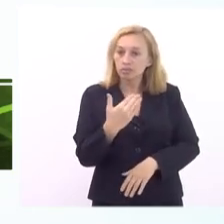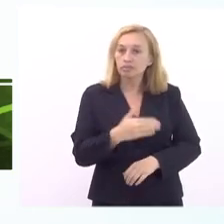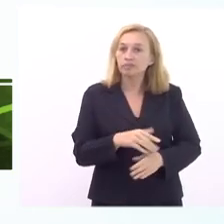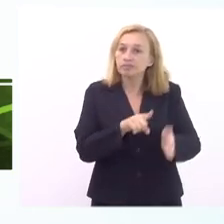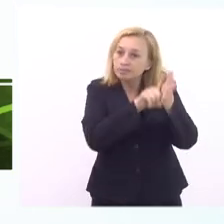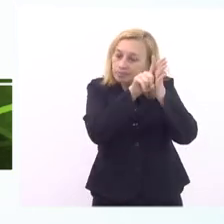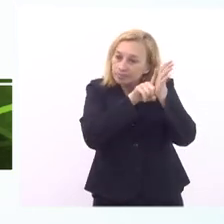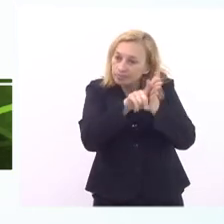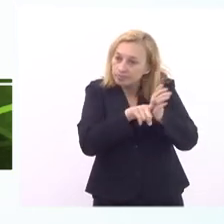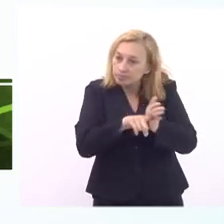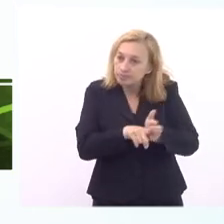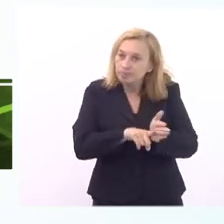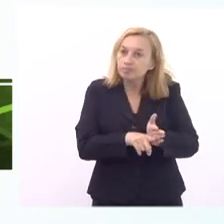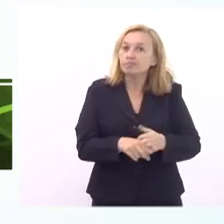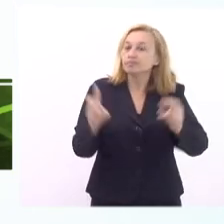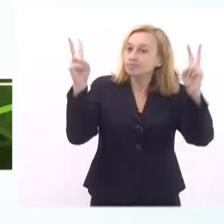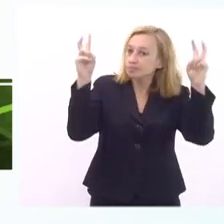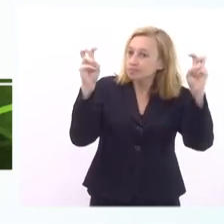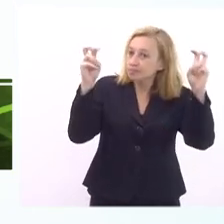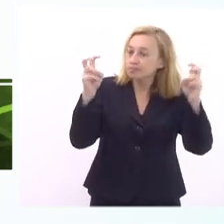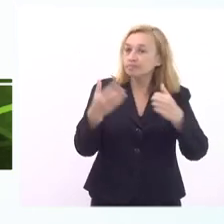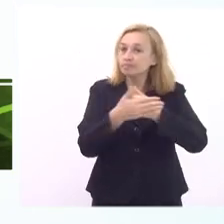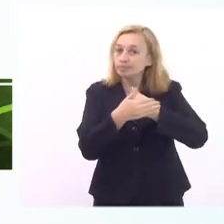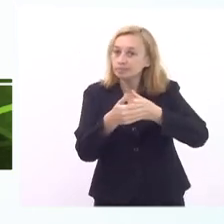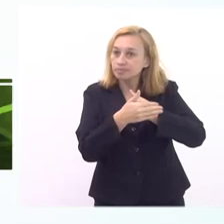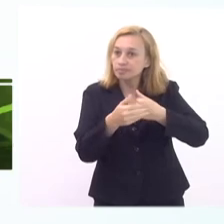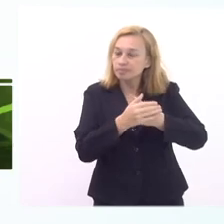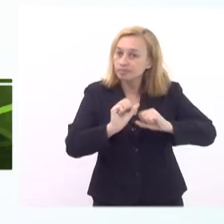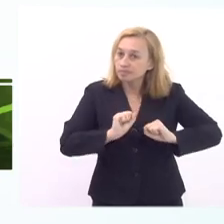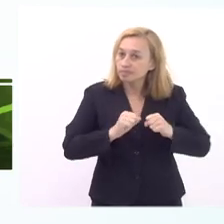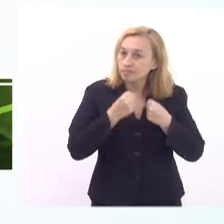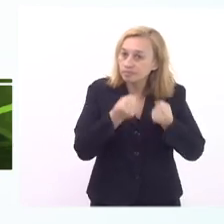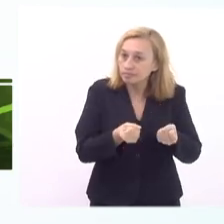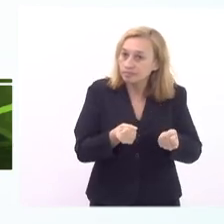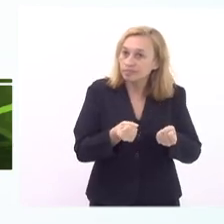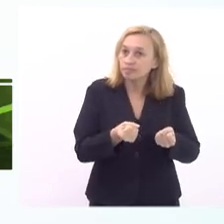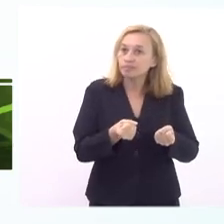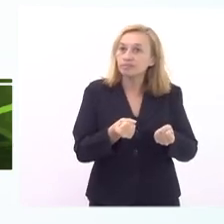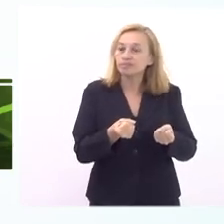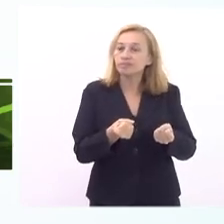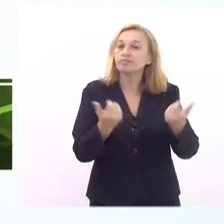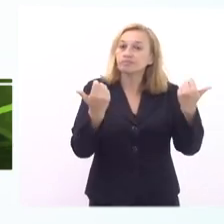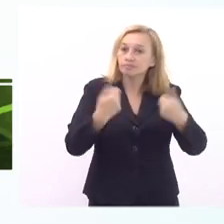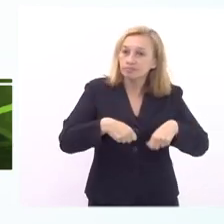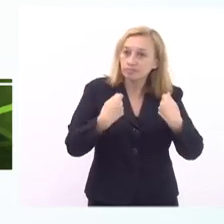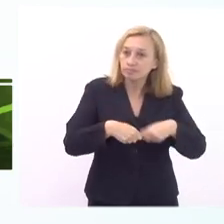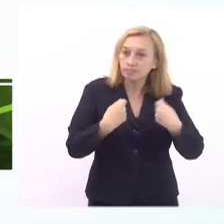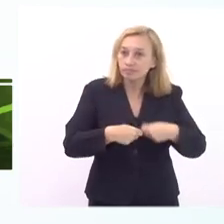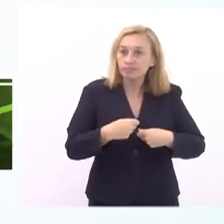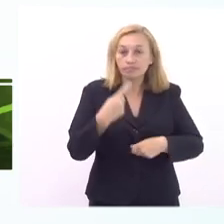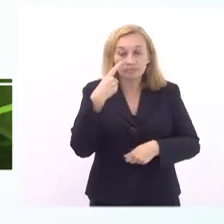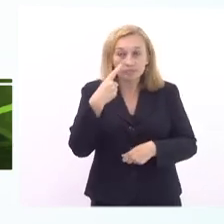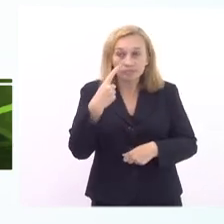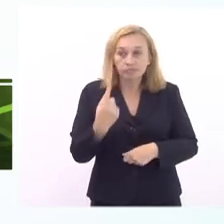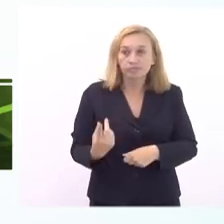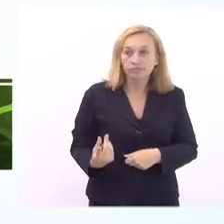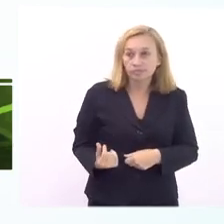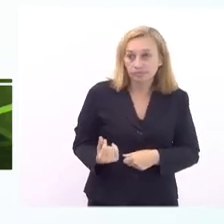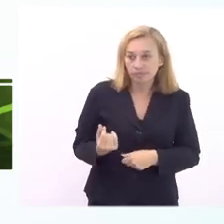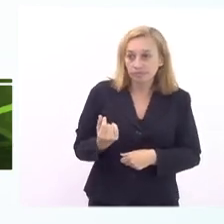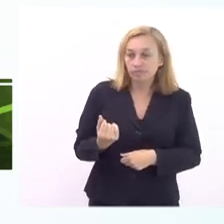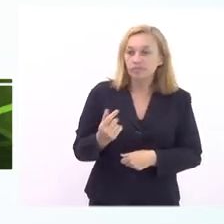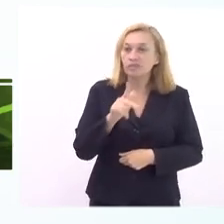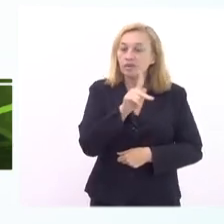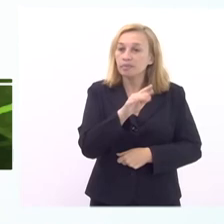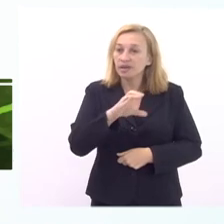analise essas questões com carinho reforçando a necessidade de rever esse valor do